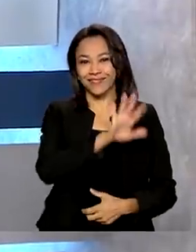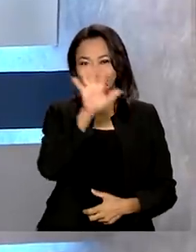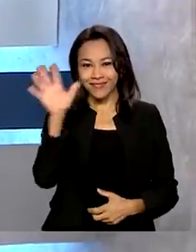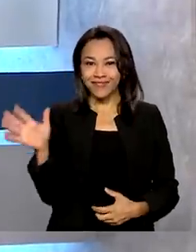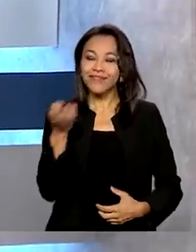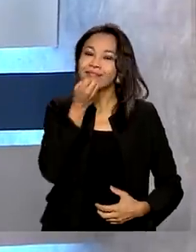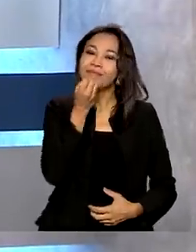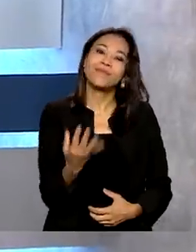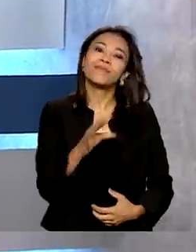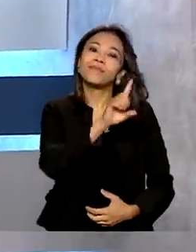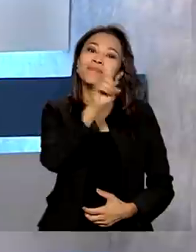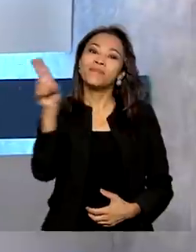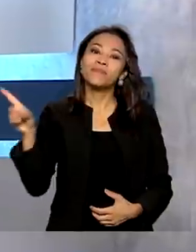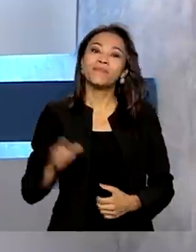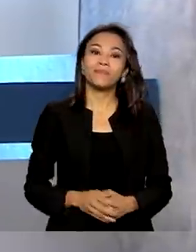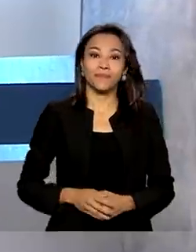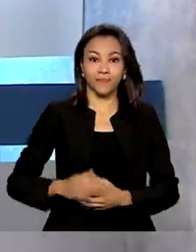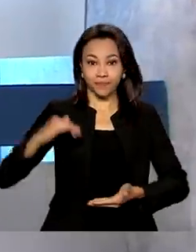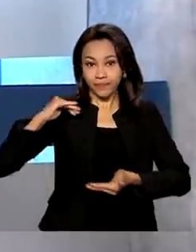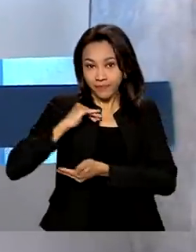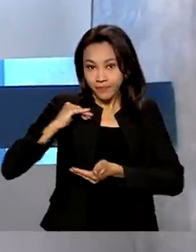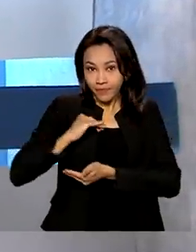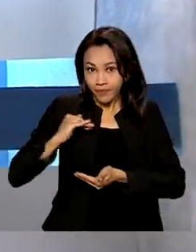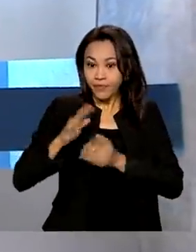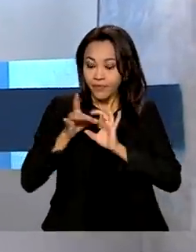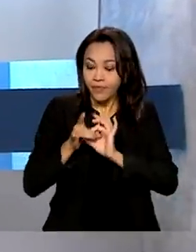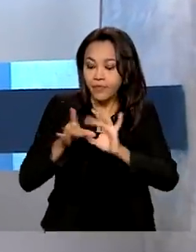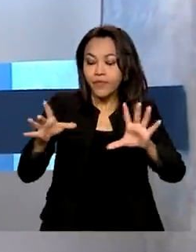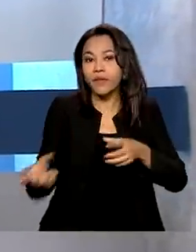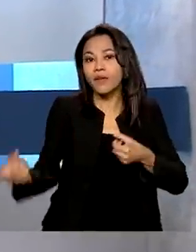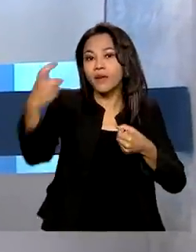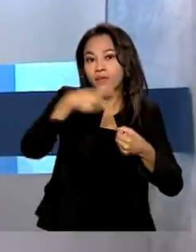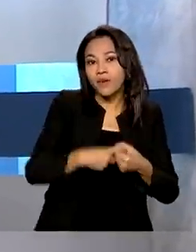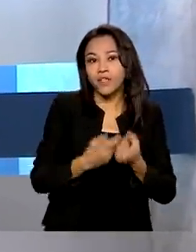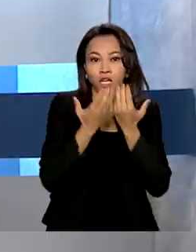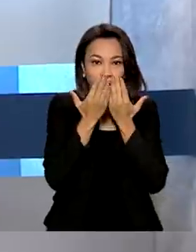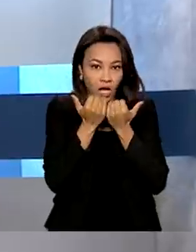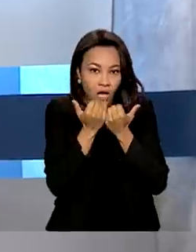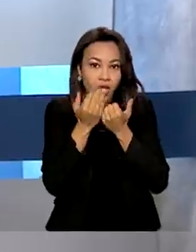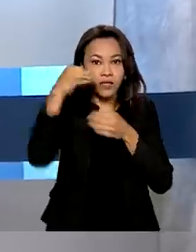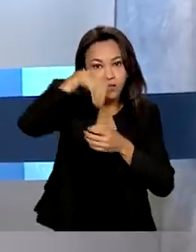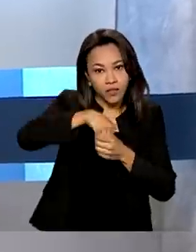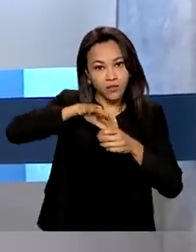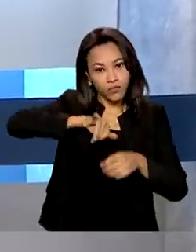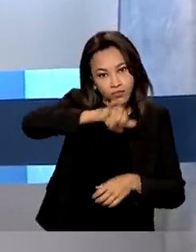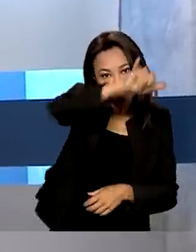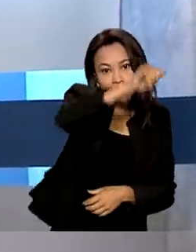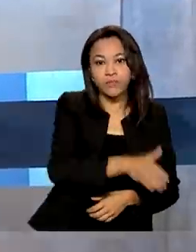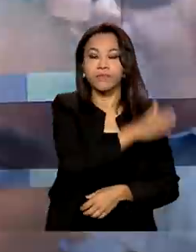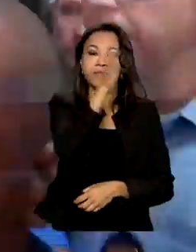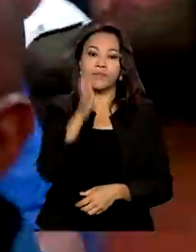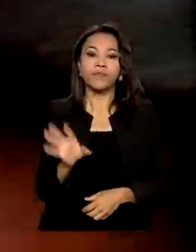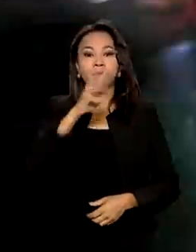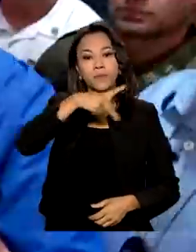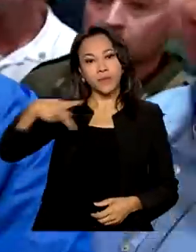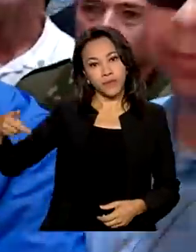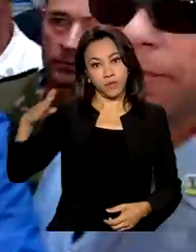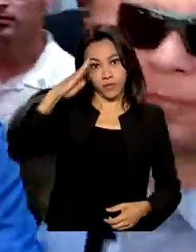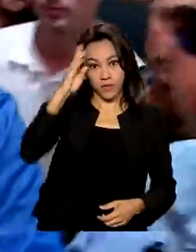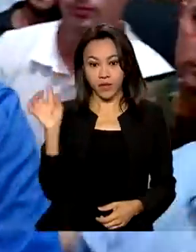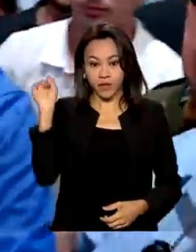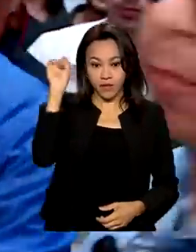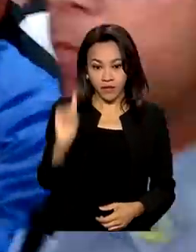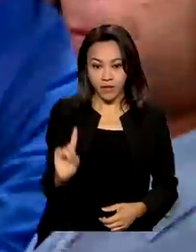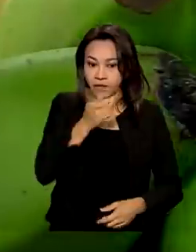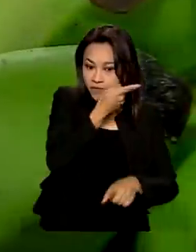Olá, bom dia! Anvisa autoriza a volta do serviço de alimentação em voos. Presidente Bolsonaro visita a Feira Nacional